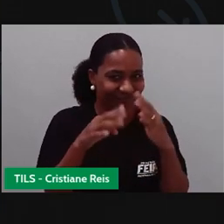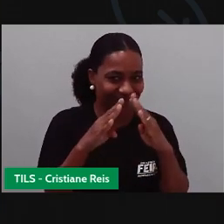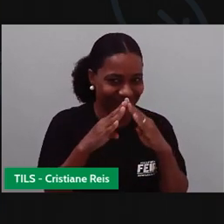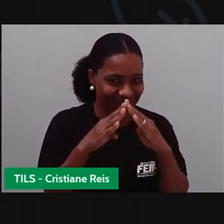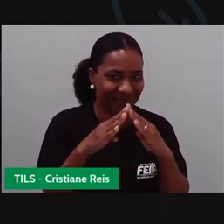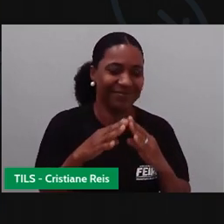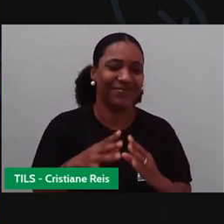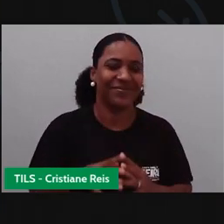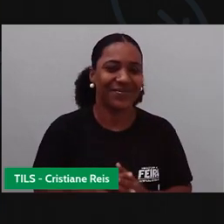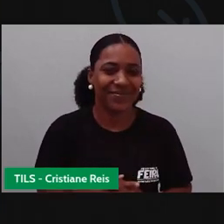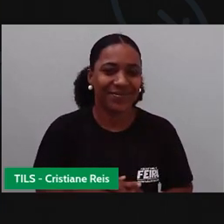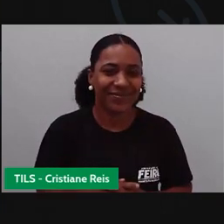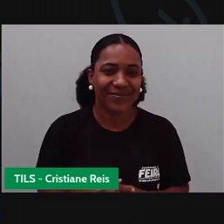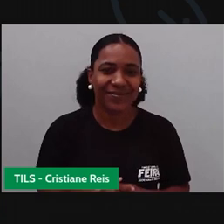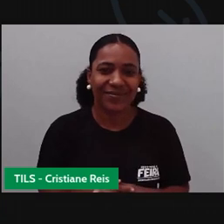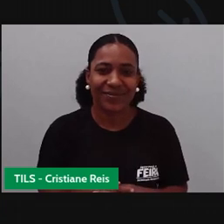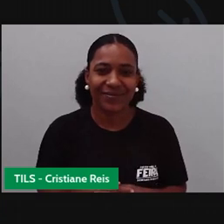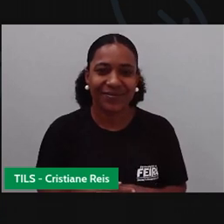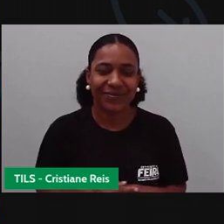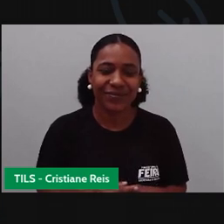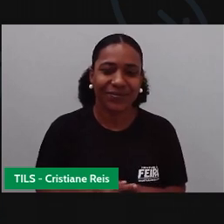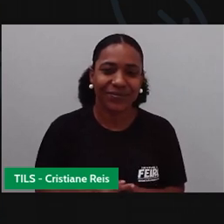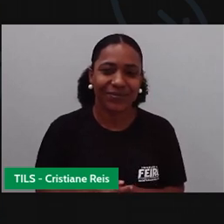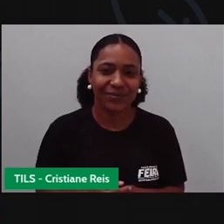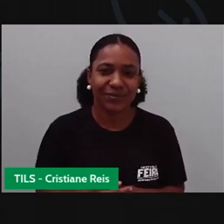E aqui eu faço de novo a minha linhazinha, ó.